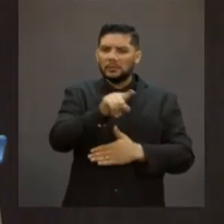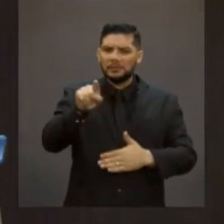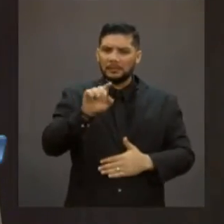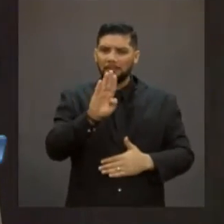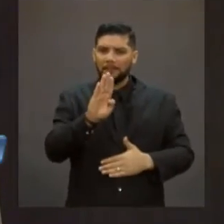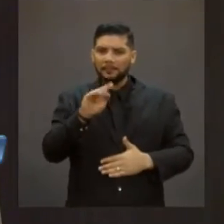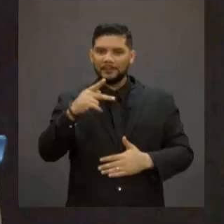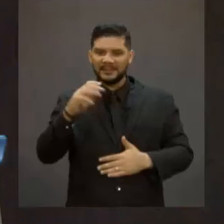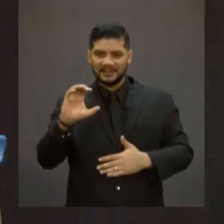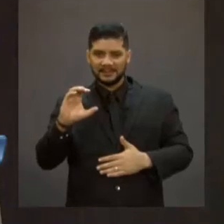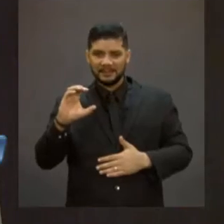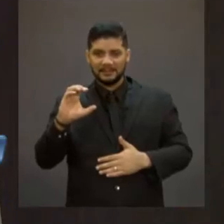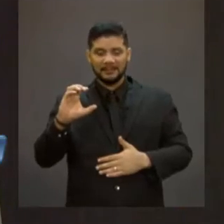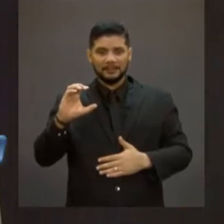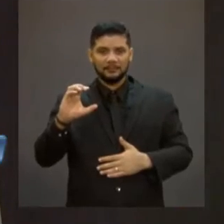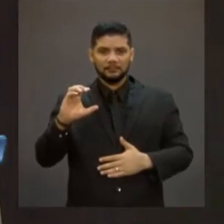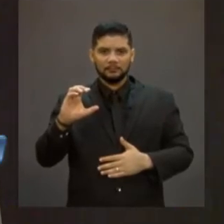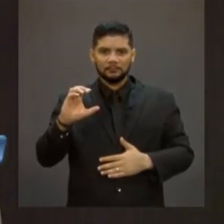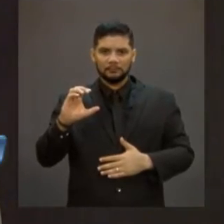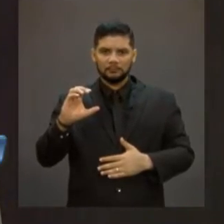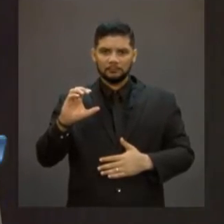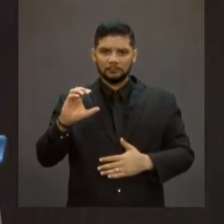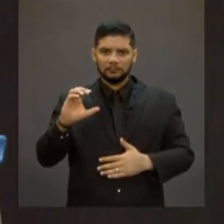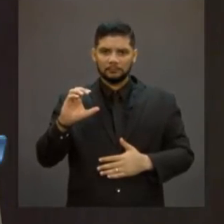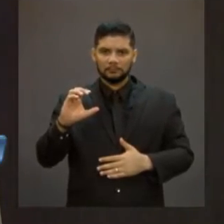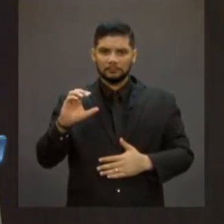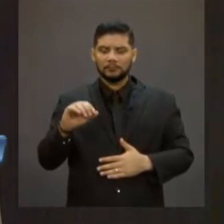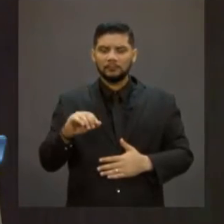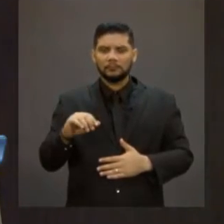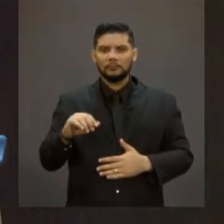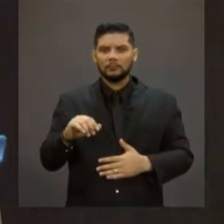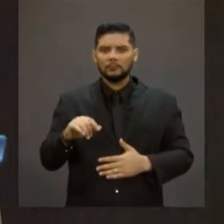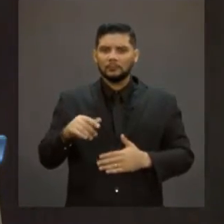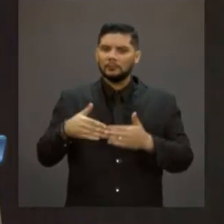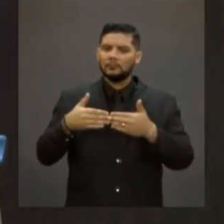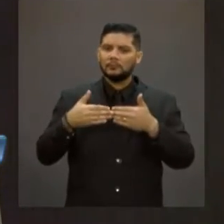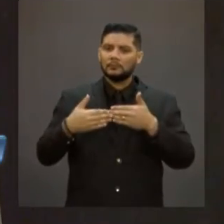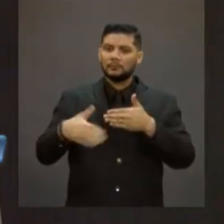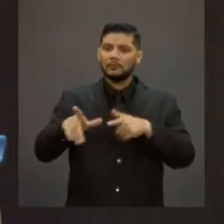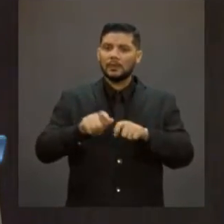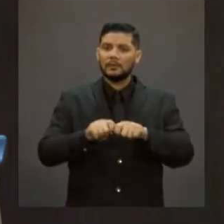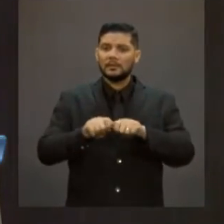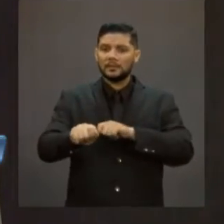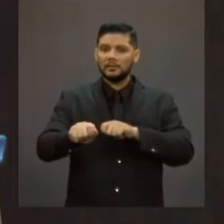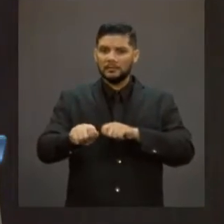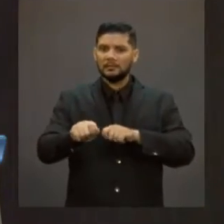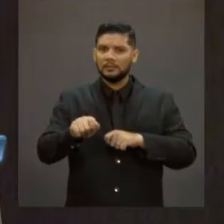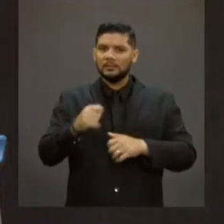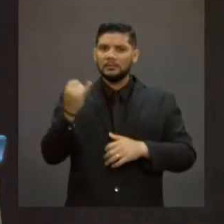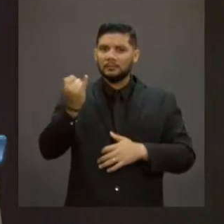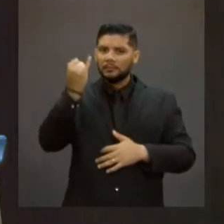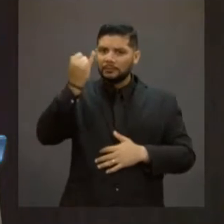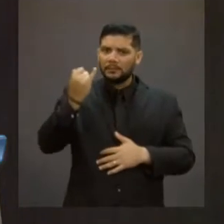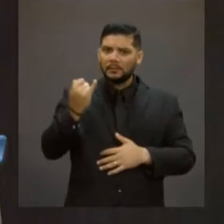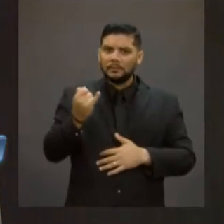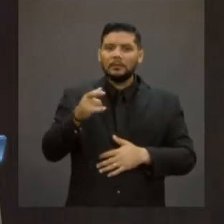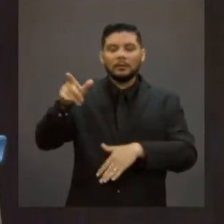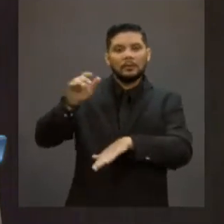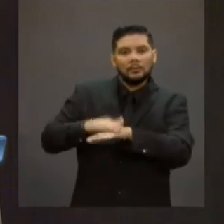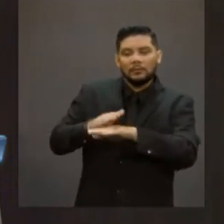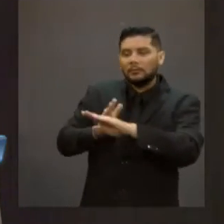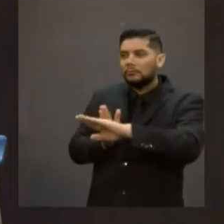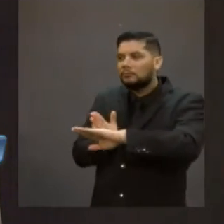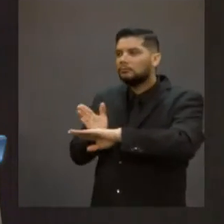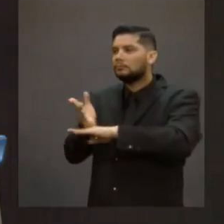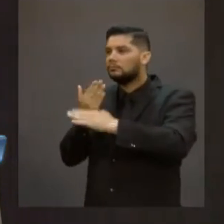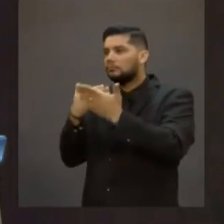benefício da prestação continuada, o que o povo chama de LOAS, sabe que assistente social é necessária para dar o laudo. Se eu